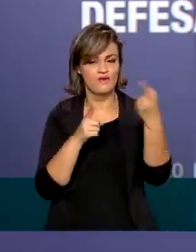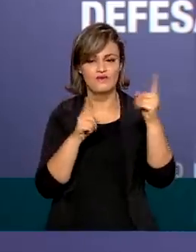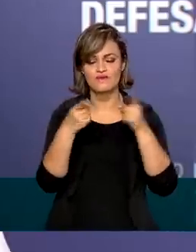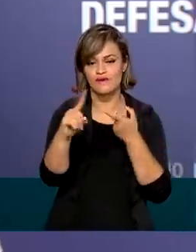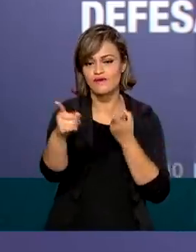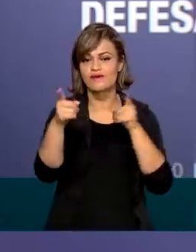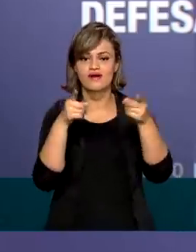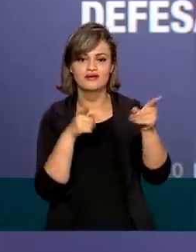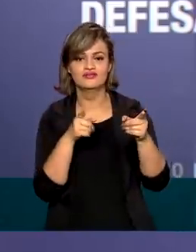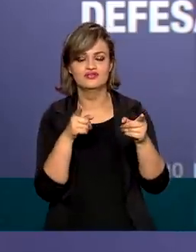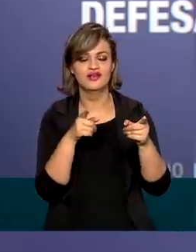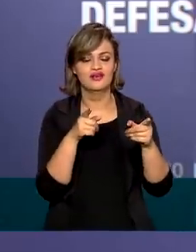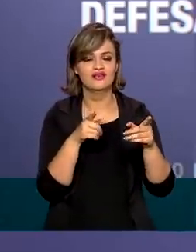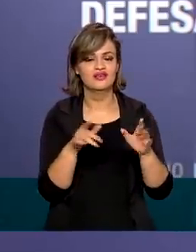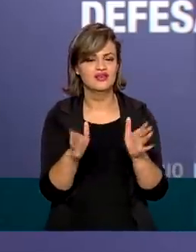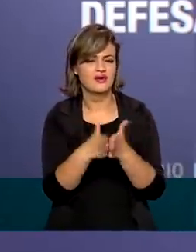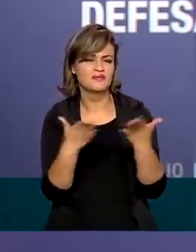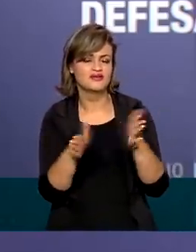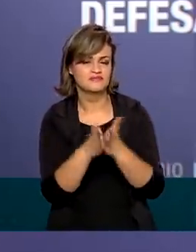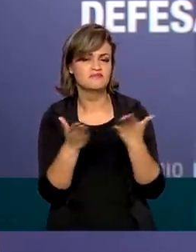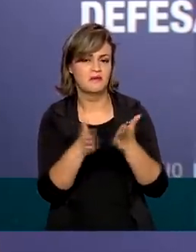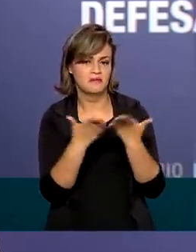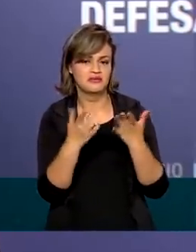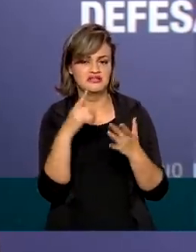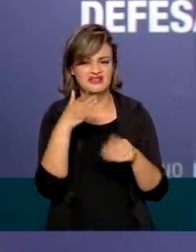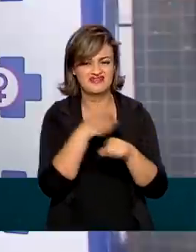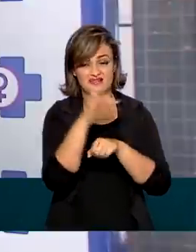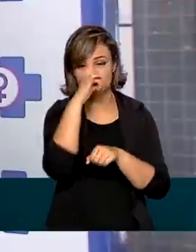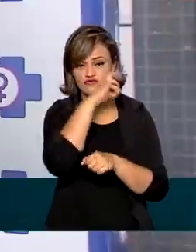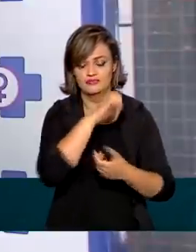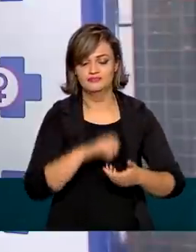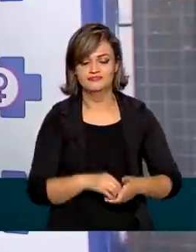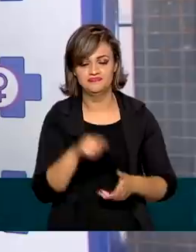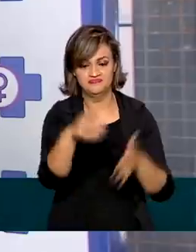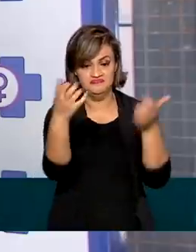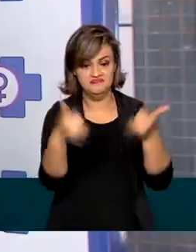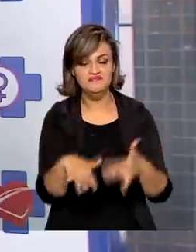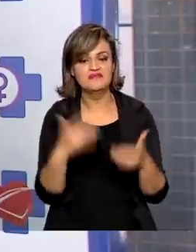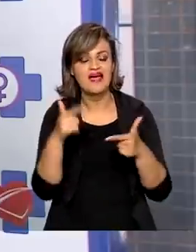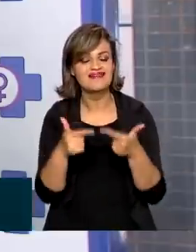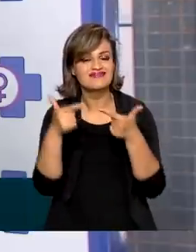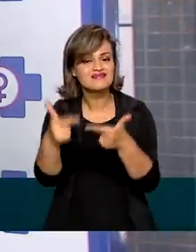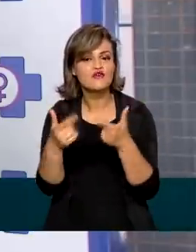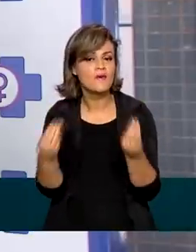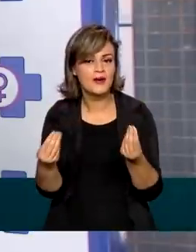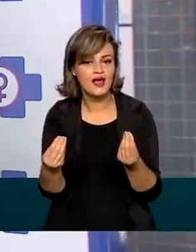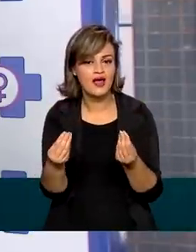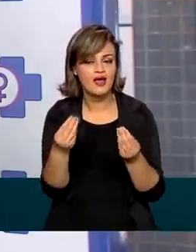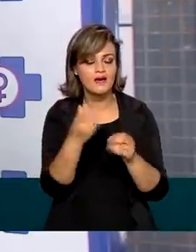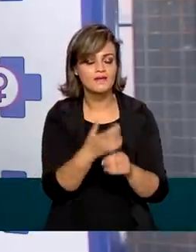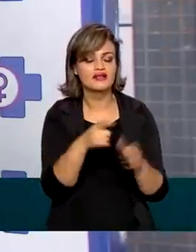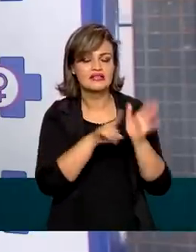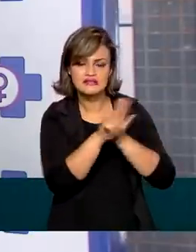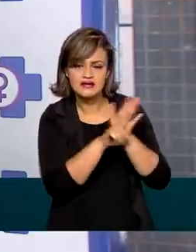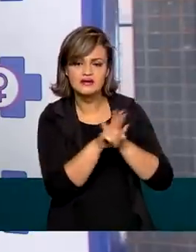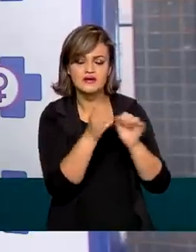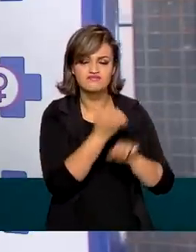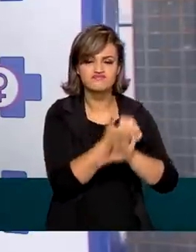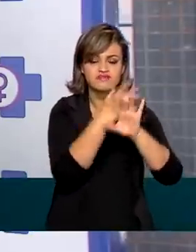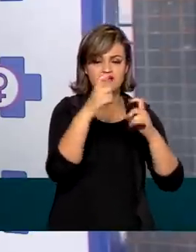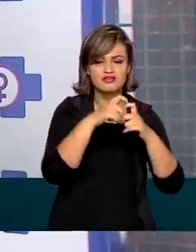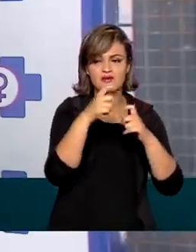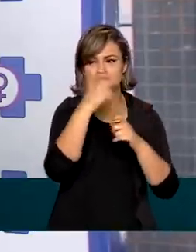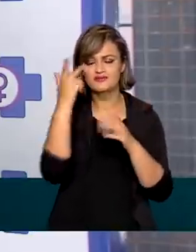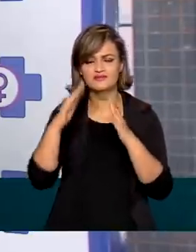regiões mais carentes do Brasil e de difícil acesso. A iniciativa visa levar atendimento médico e exames para pessoas que